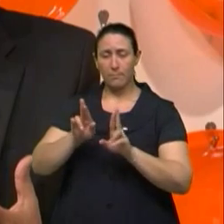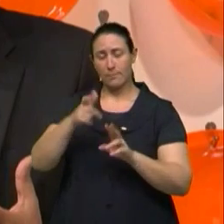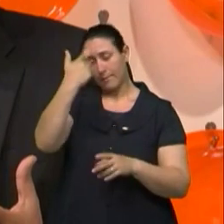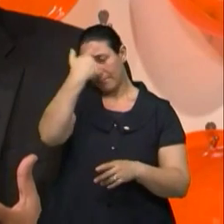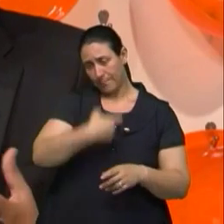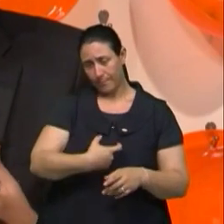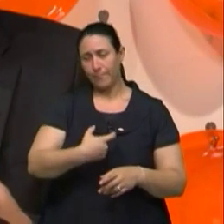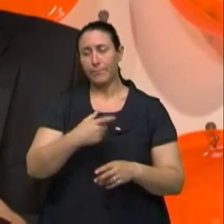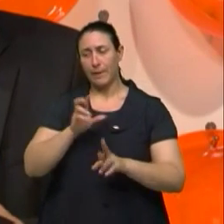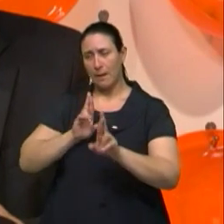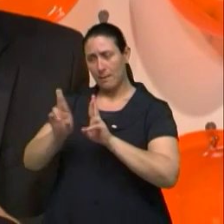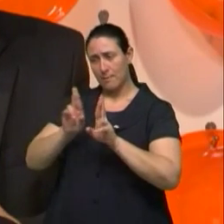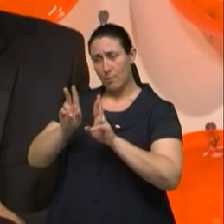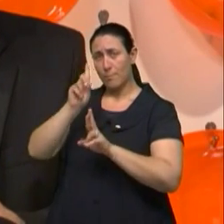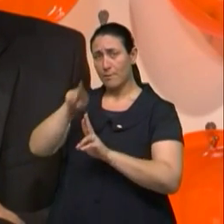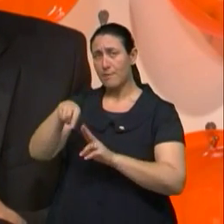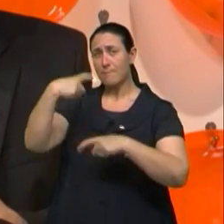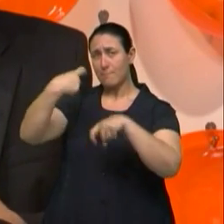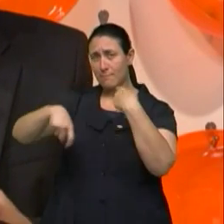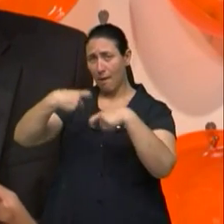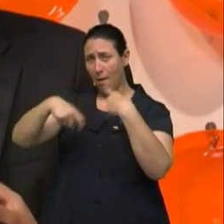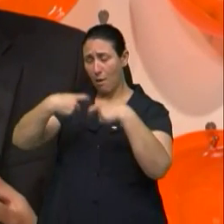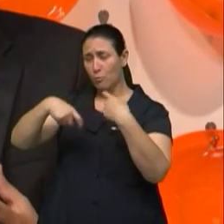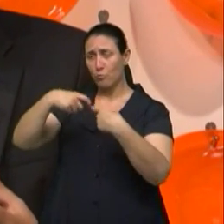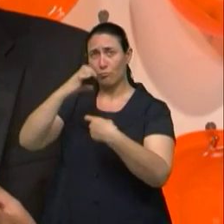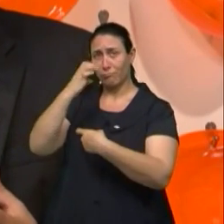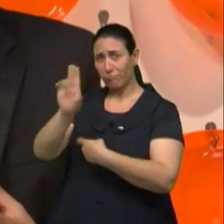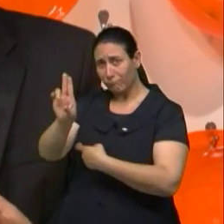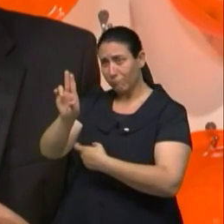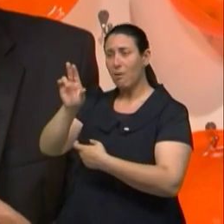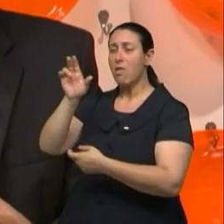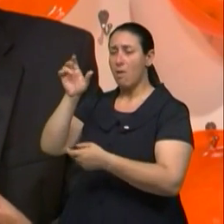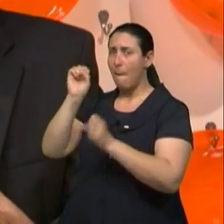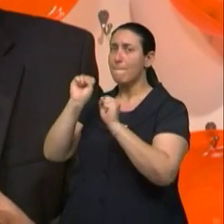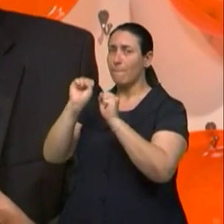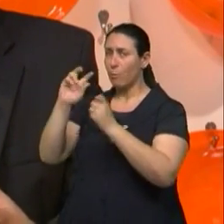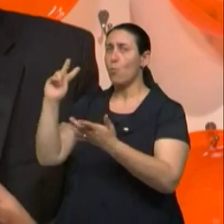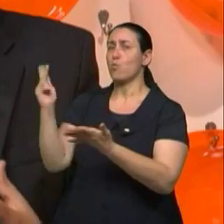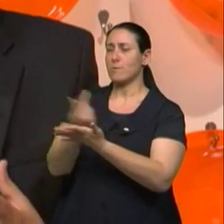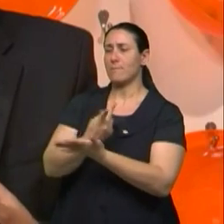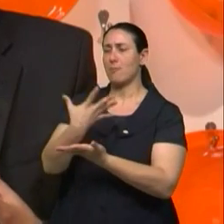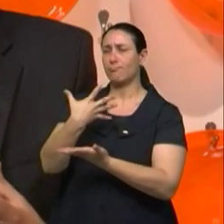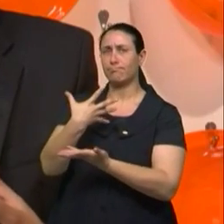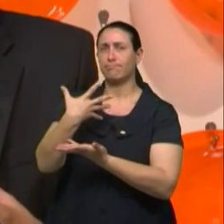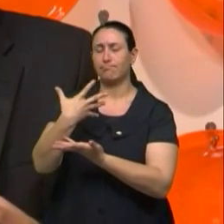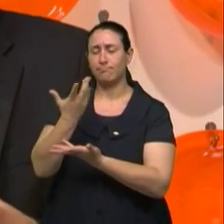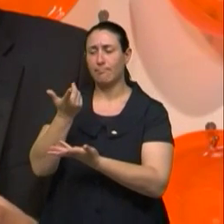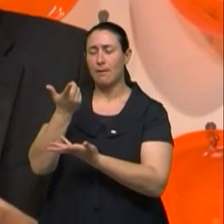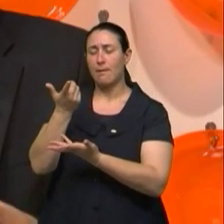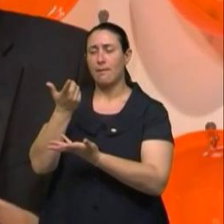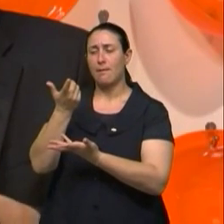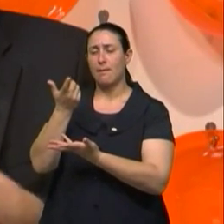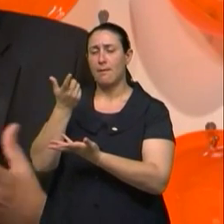principalmente a relação anal desprotegida, ela tem uma certa,